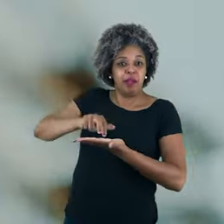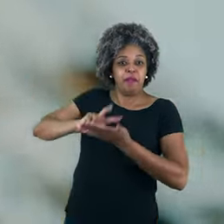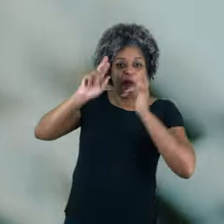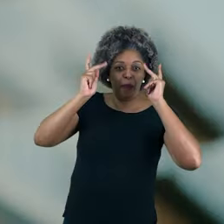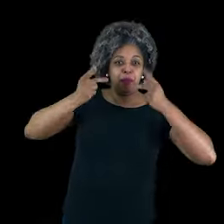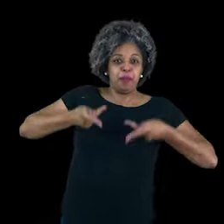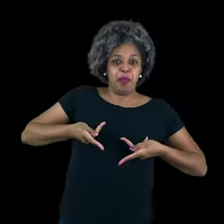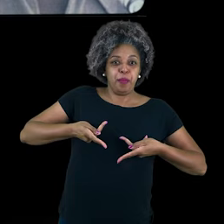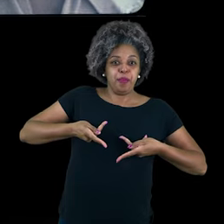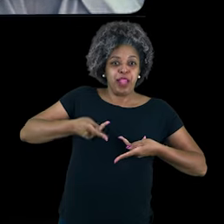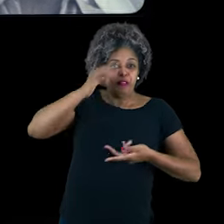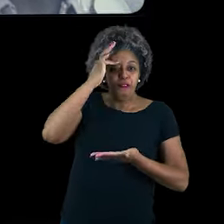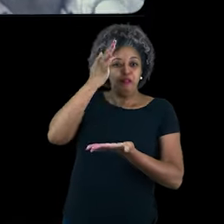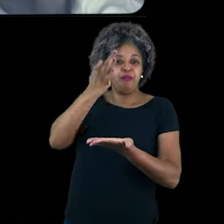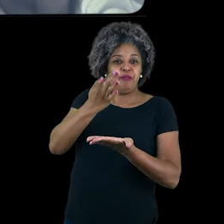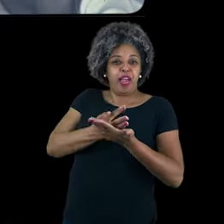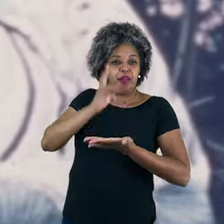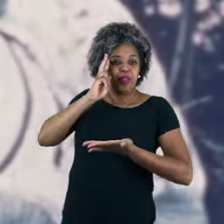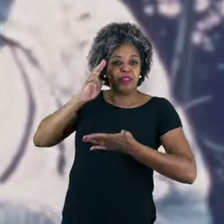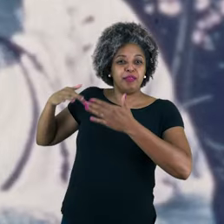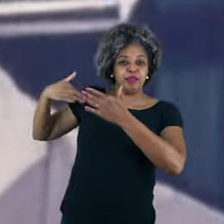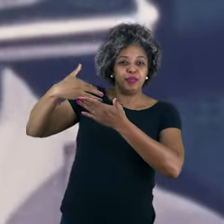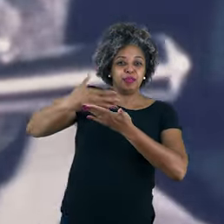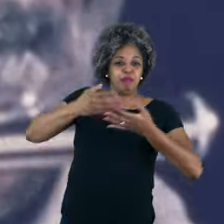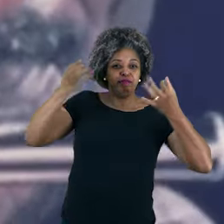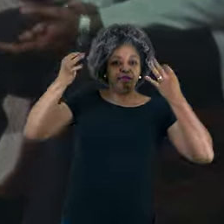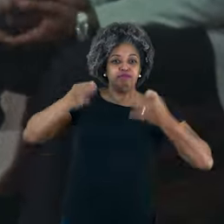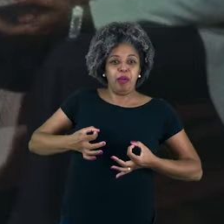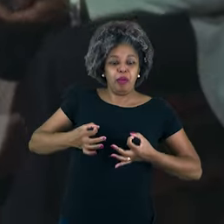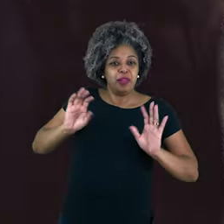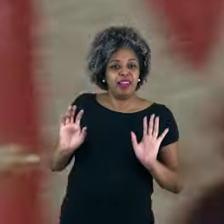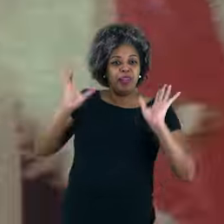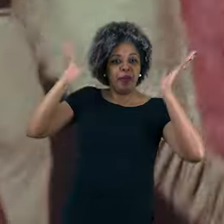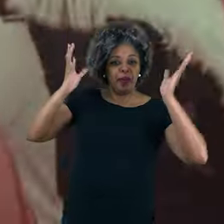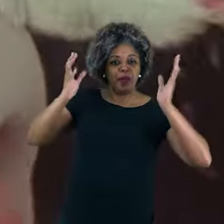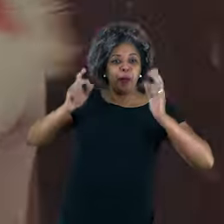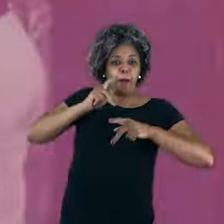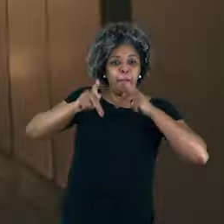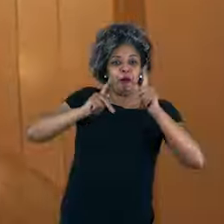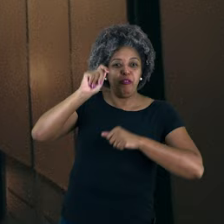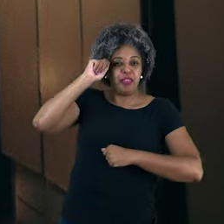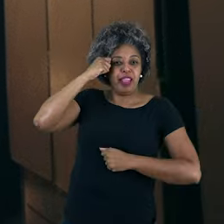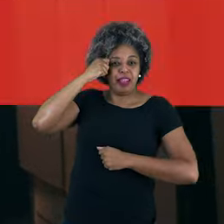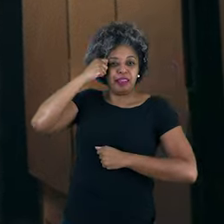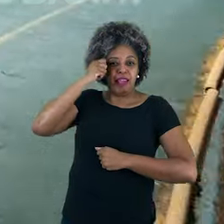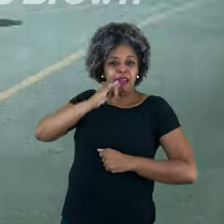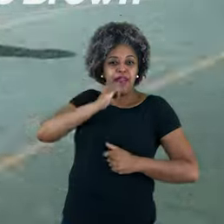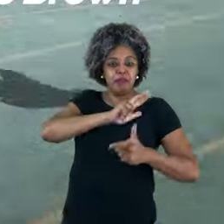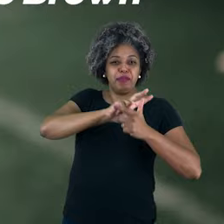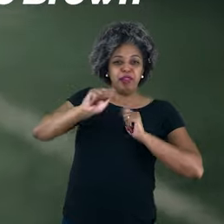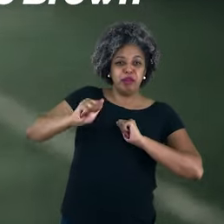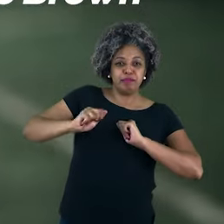a nossa humanidade. Seremos fiéis à nossa história e à nossa dignidade, celebrando o povo negro. Exemplos de